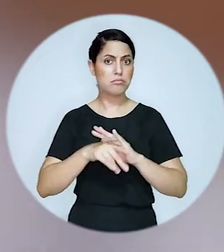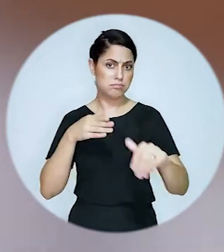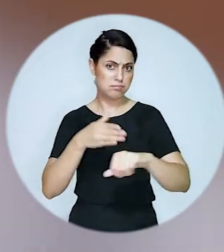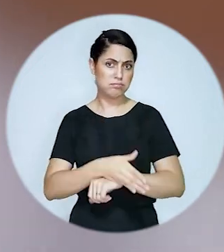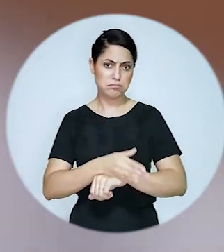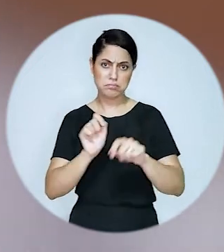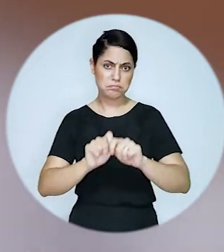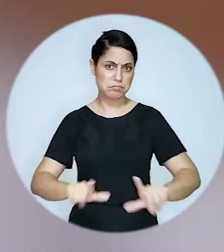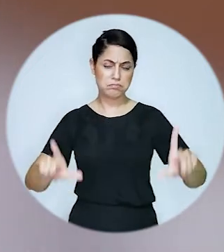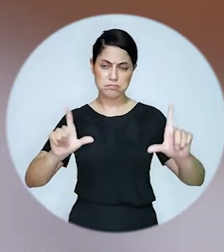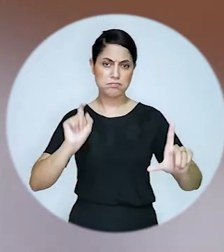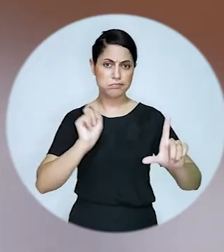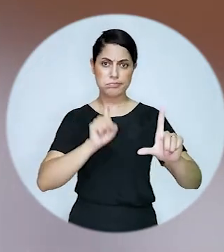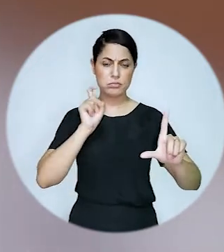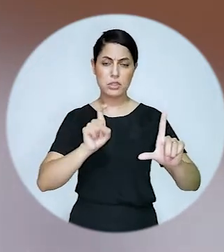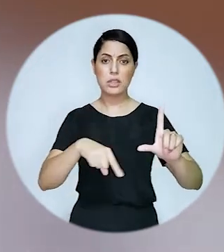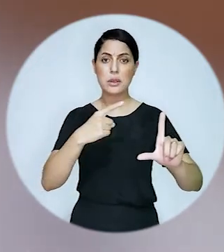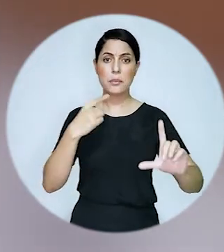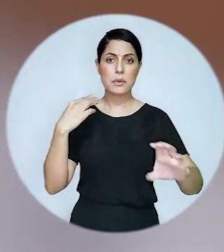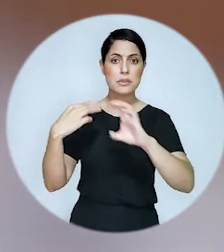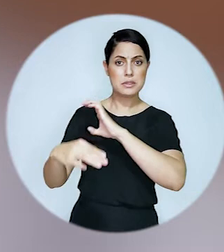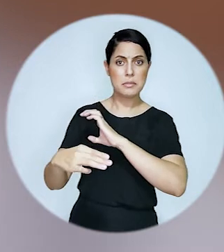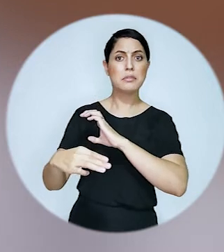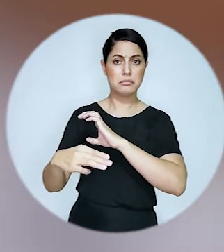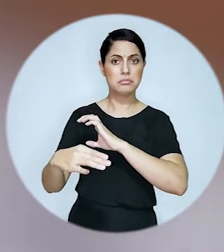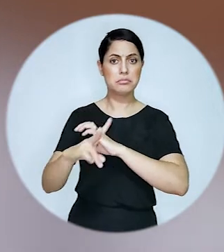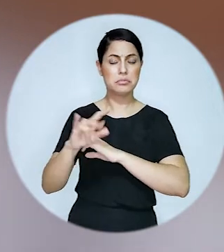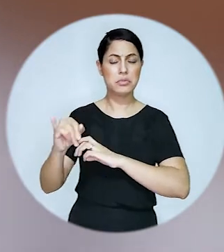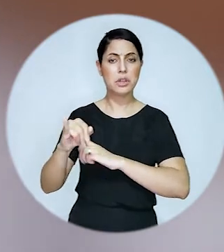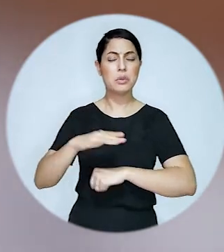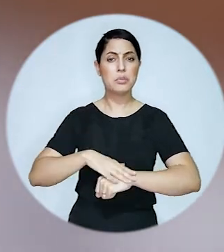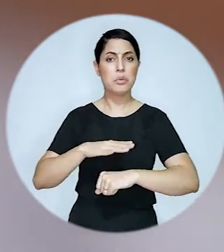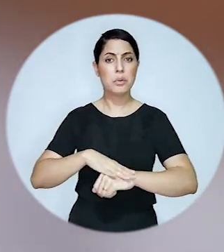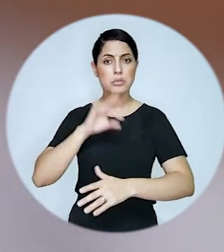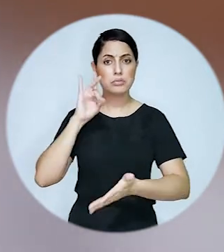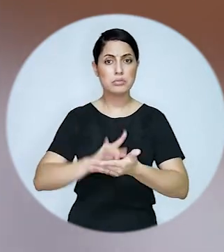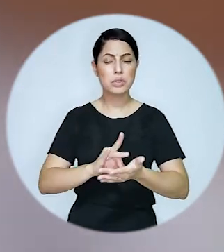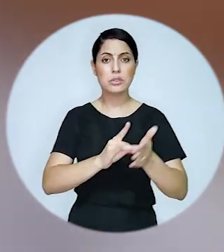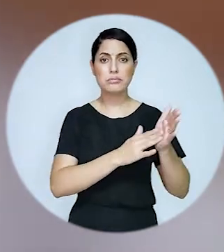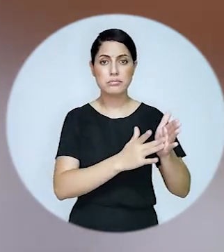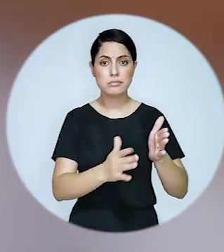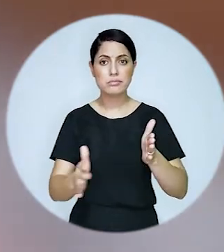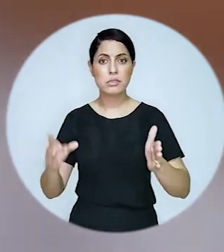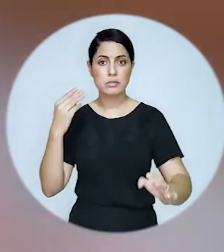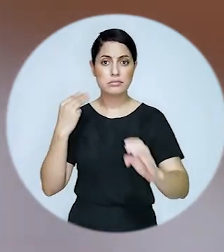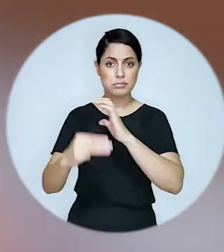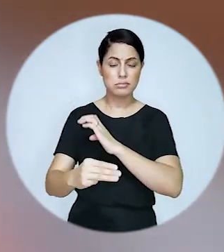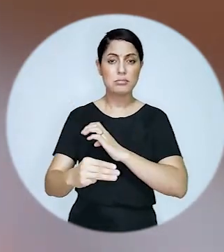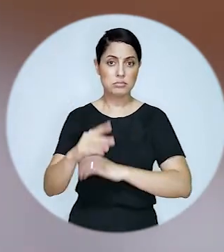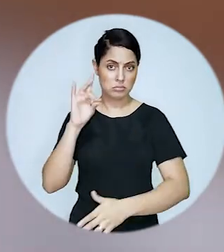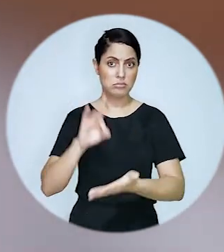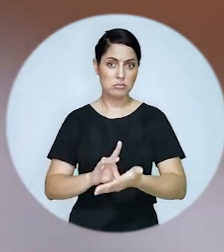tem meus pedidos, você clica, e o INPI vai te enviar um e-mail, um push, quando tiver algo relativo ao